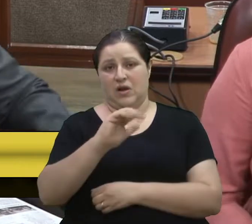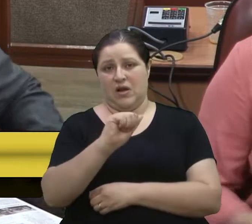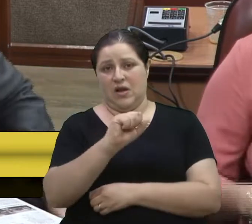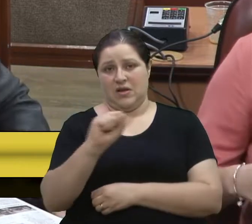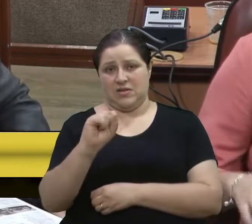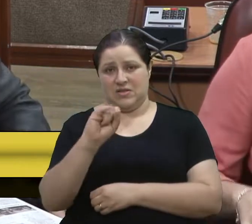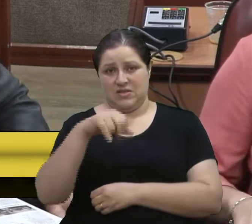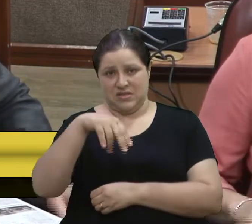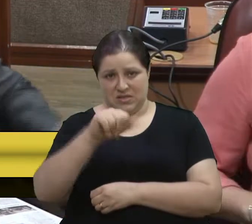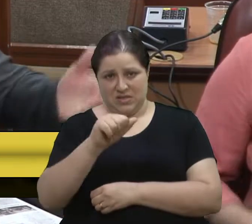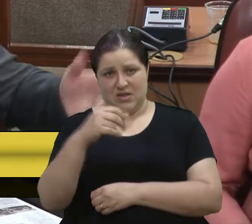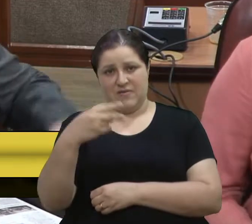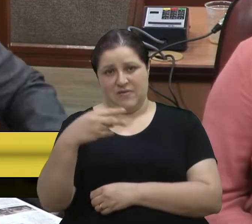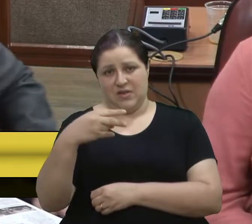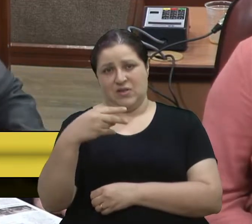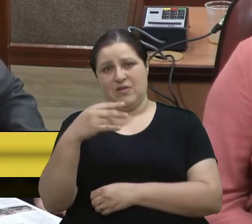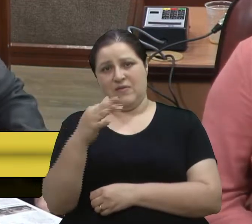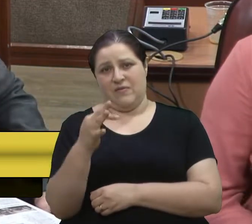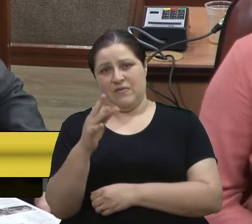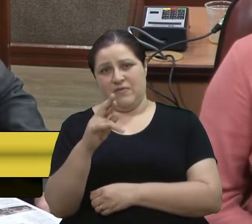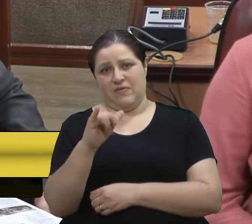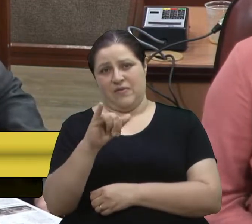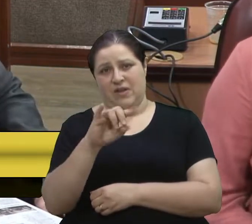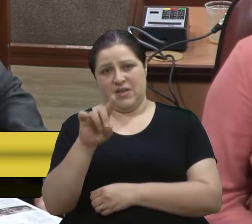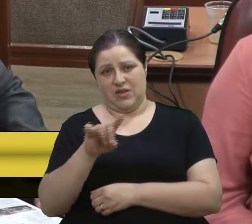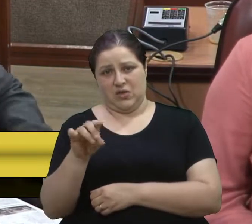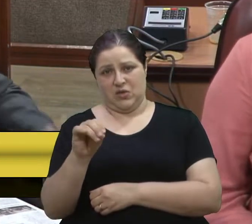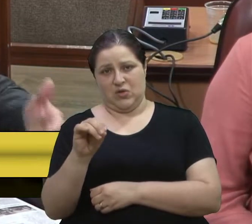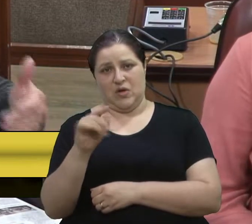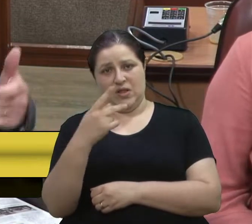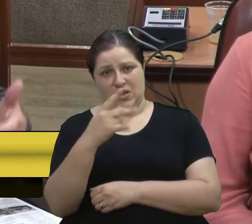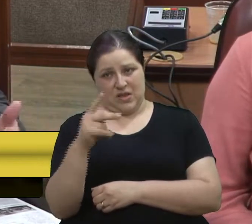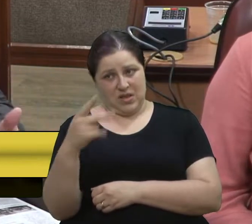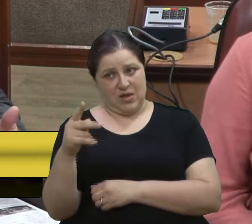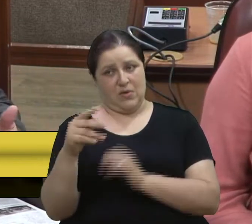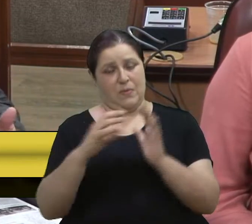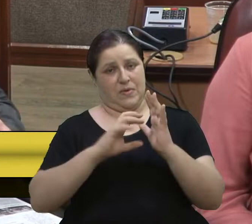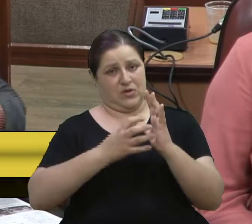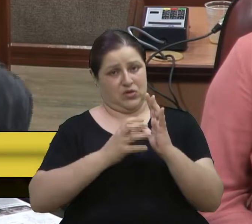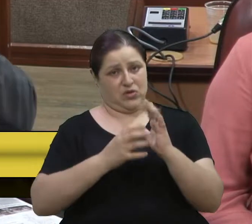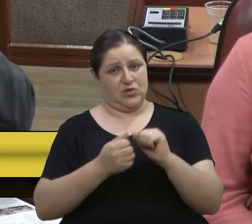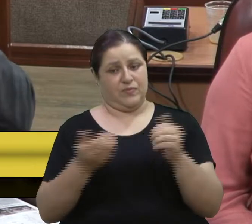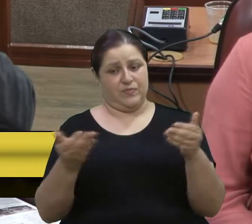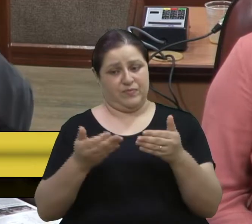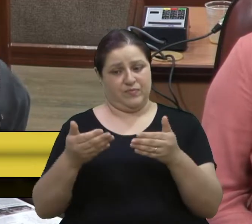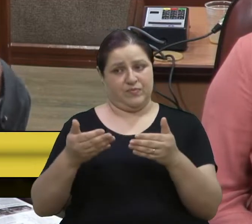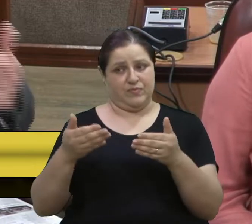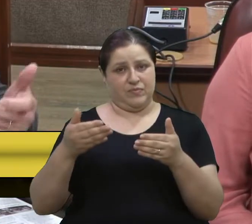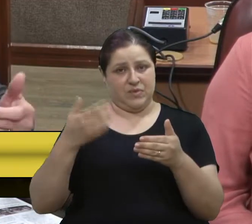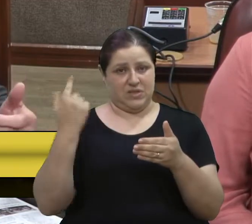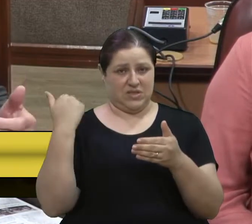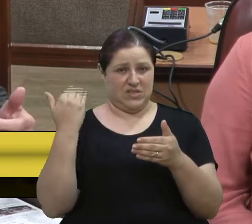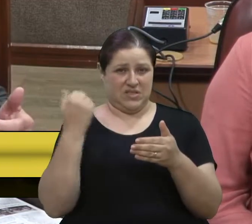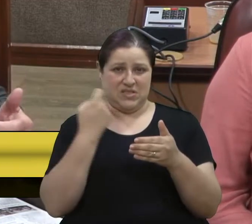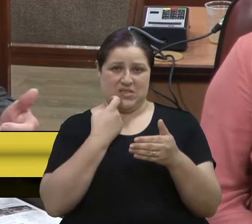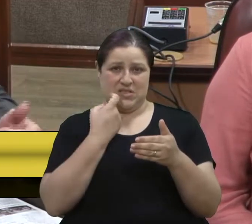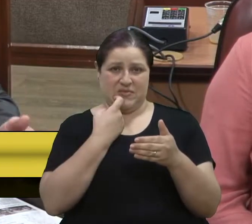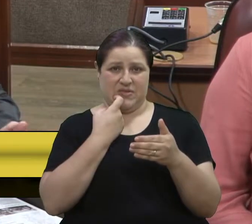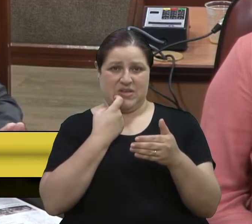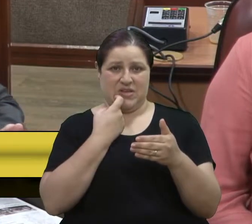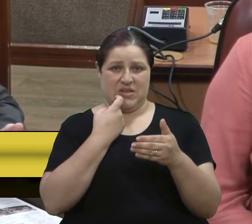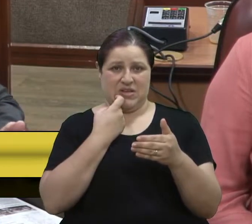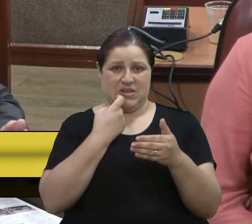-fresso, que é do seu partido. E o que foi feito agora não foi um aporte financeiro.